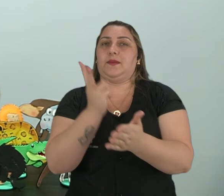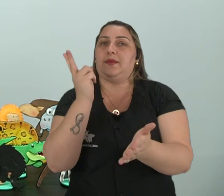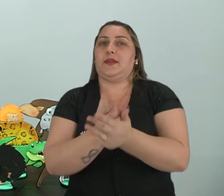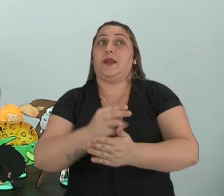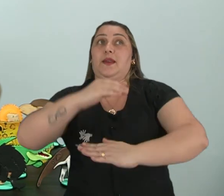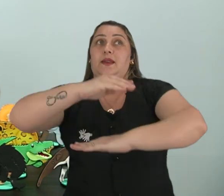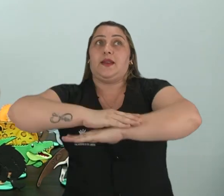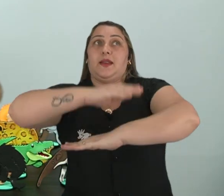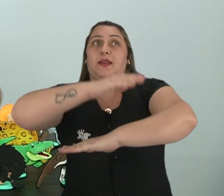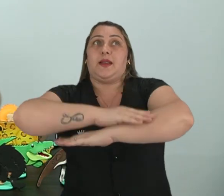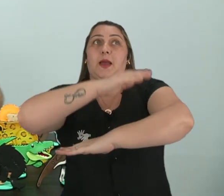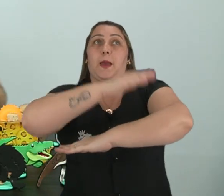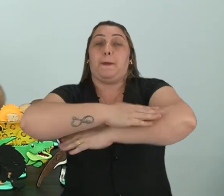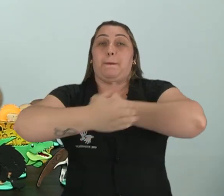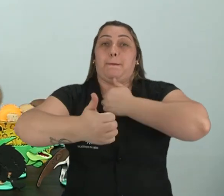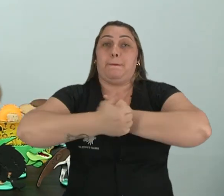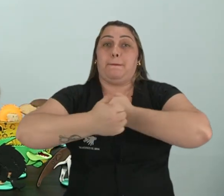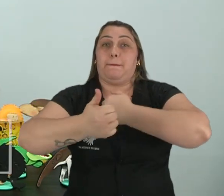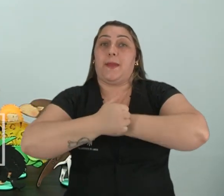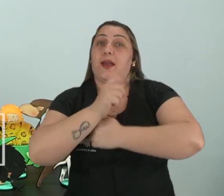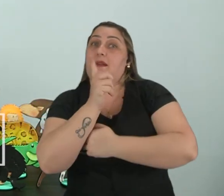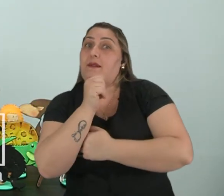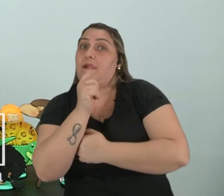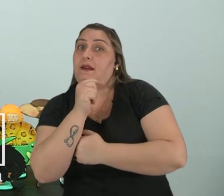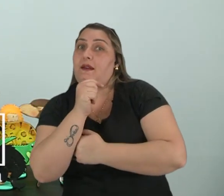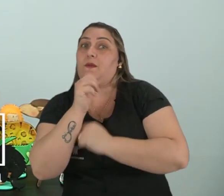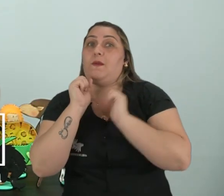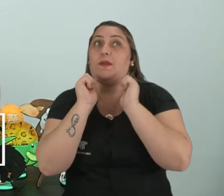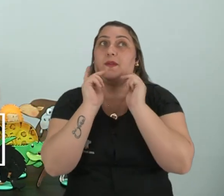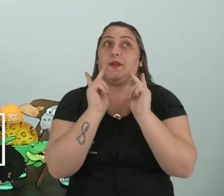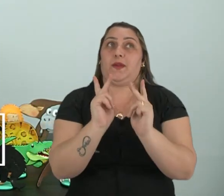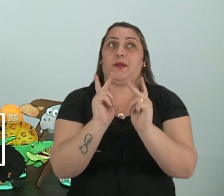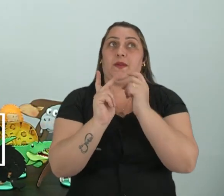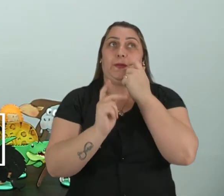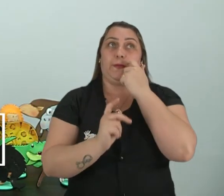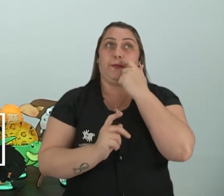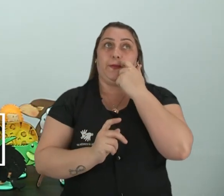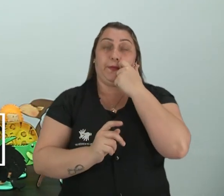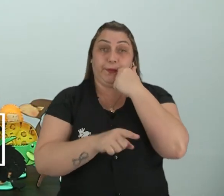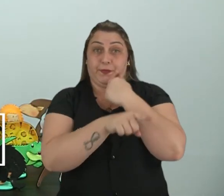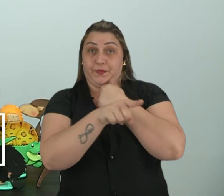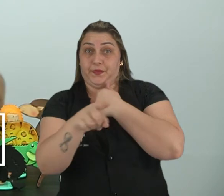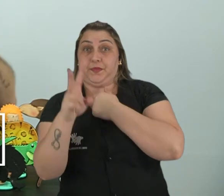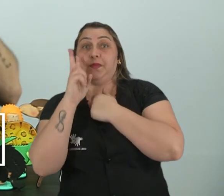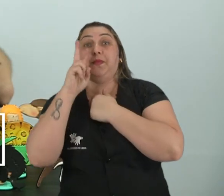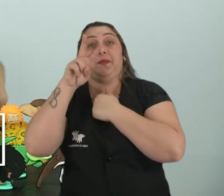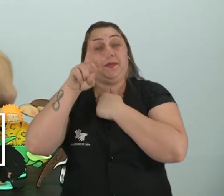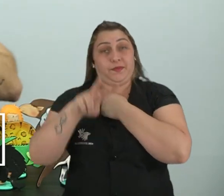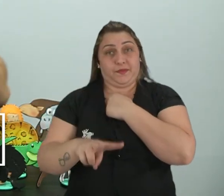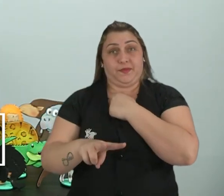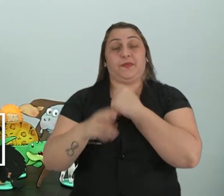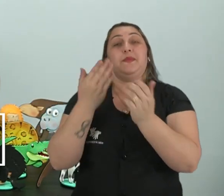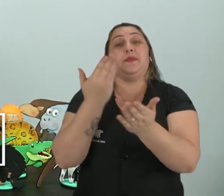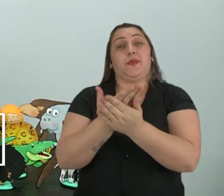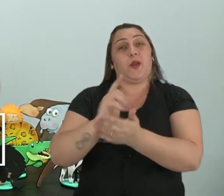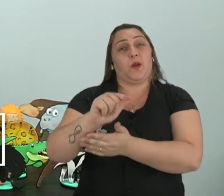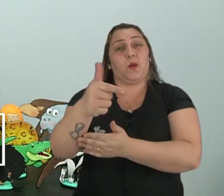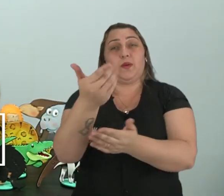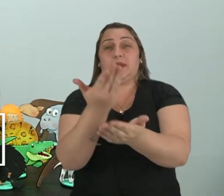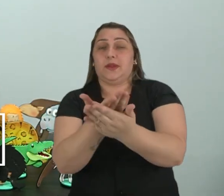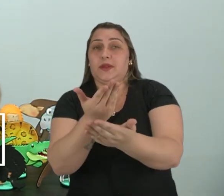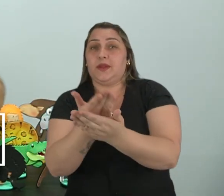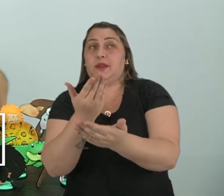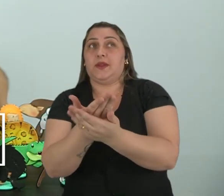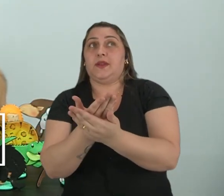sapos perto de lugares úmidos. Ok, crianças? E para vocês assistirem essas e outras